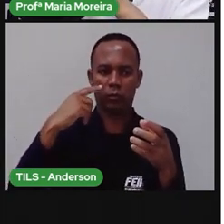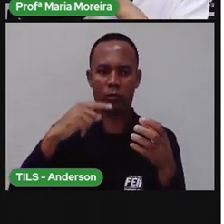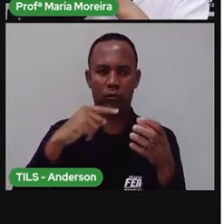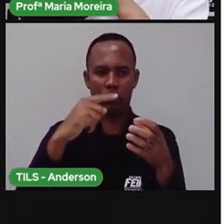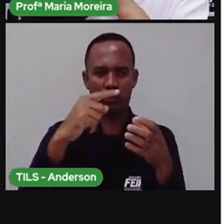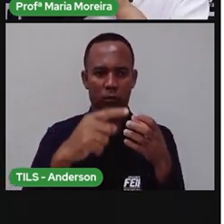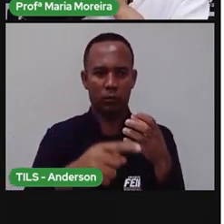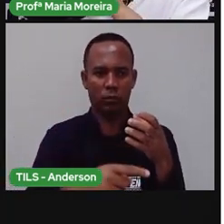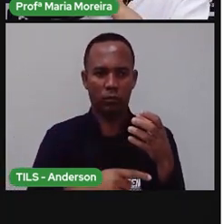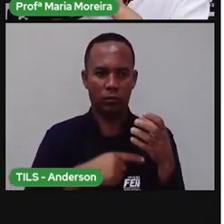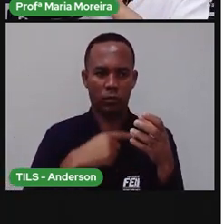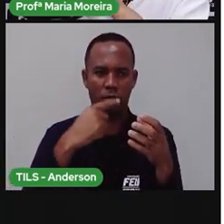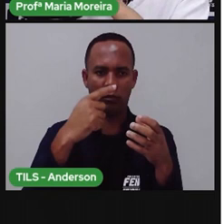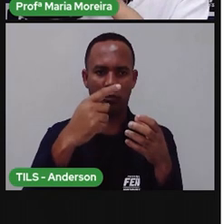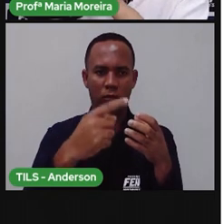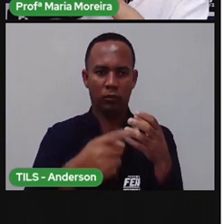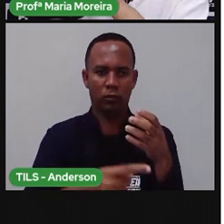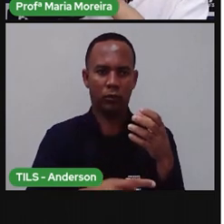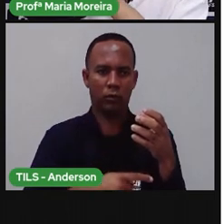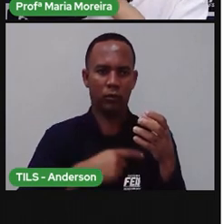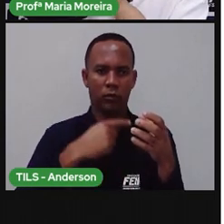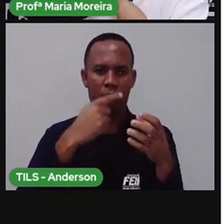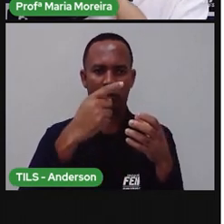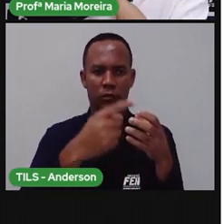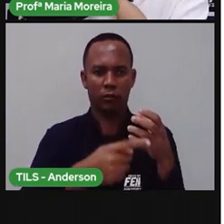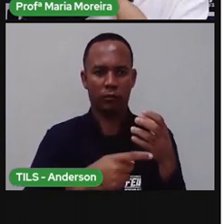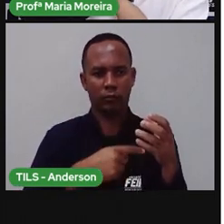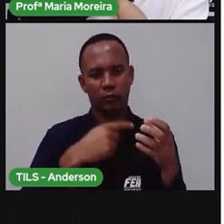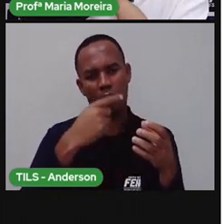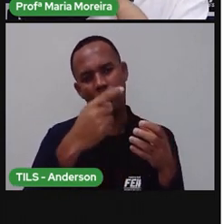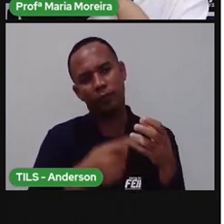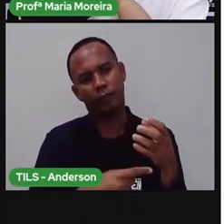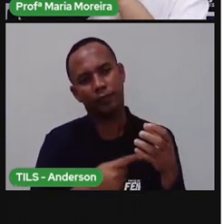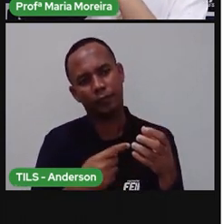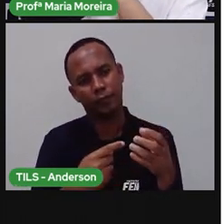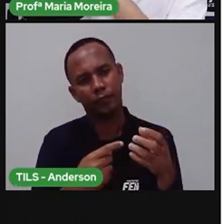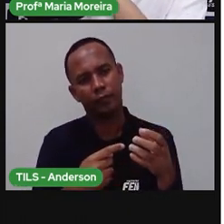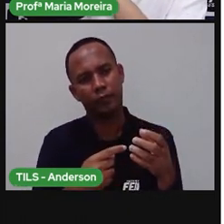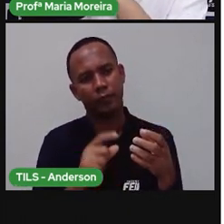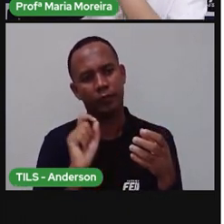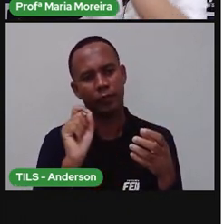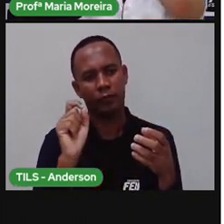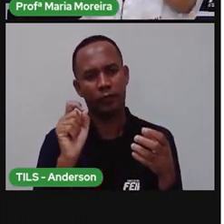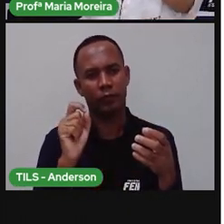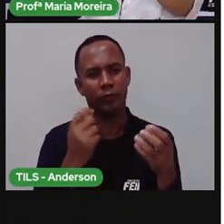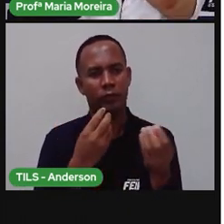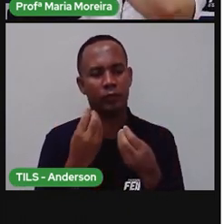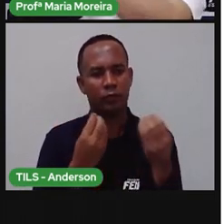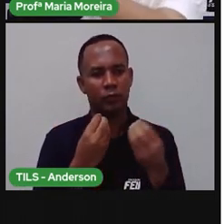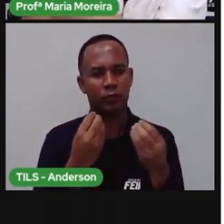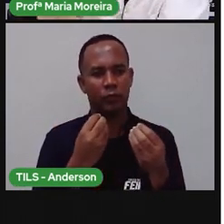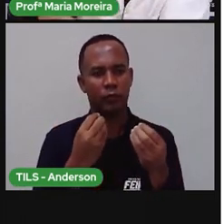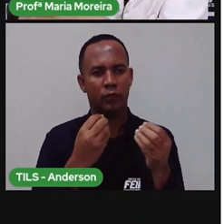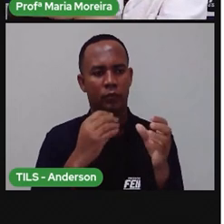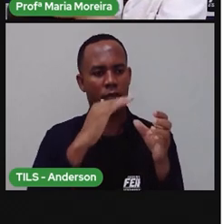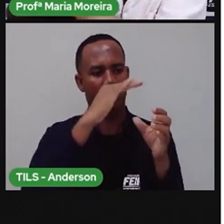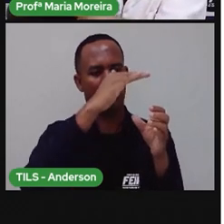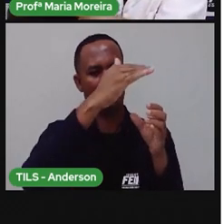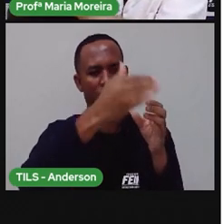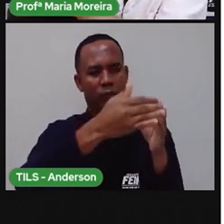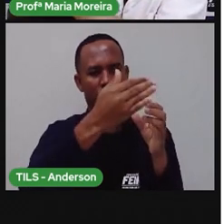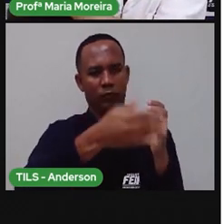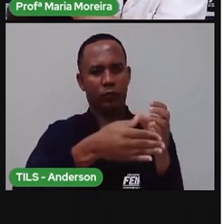vai mudando. Olha lá. Ela está o quê? Mudando de posição. Então, aqui, ó. Essa frente aqui, ela está